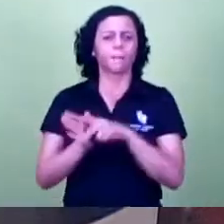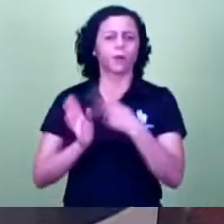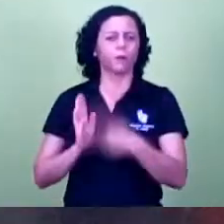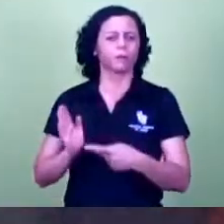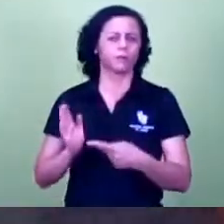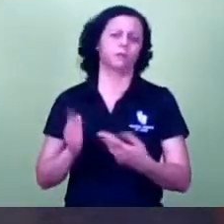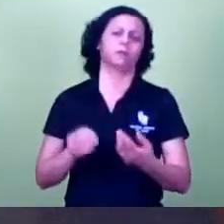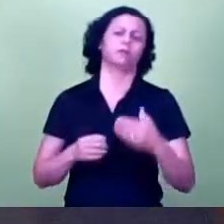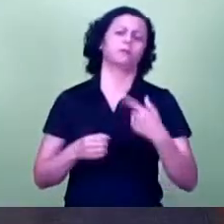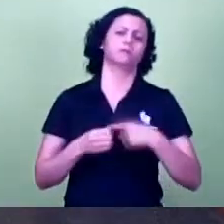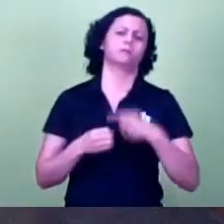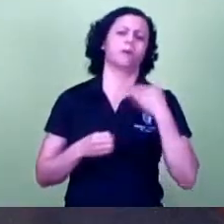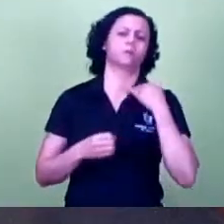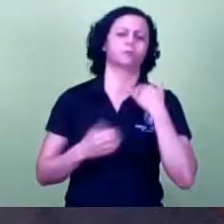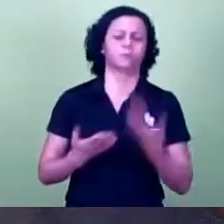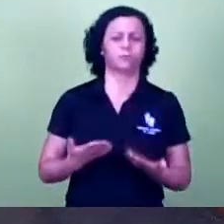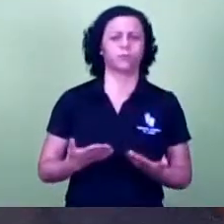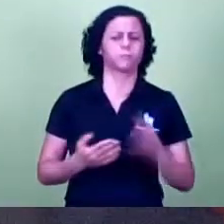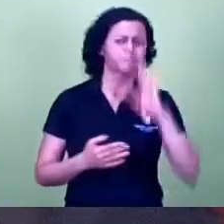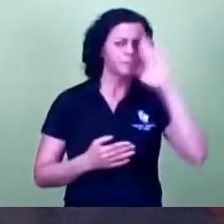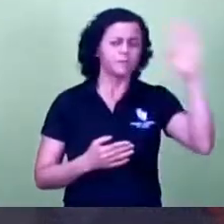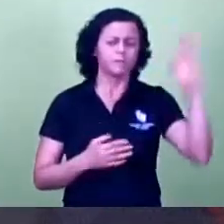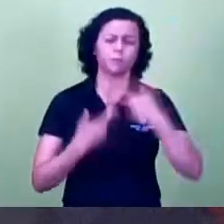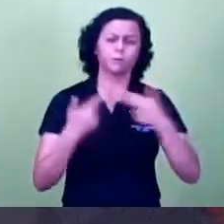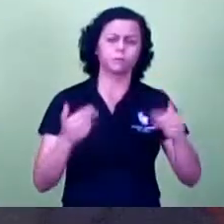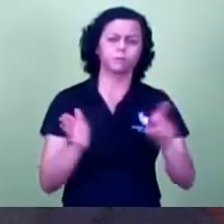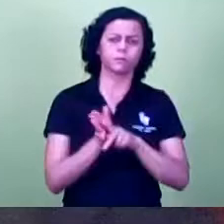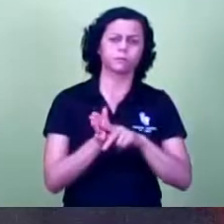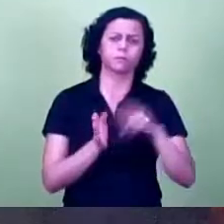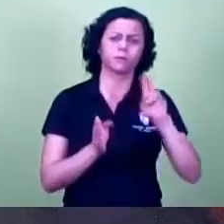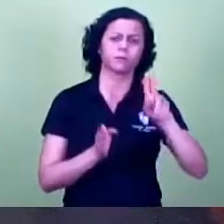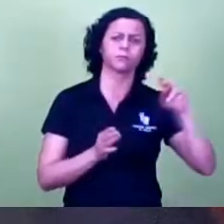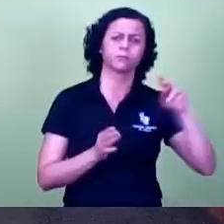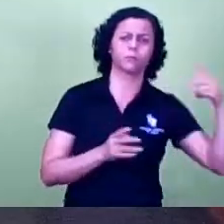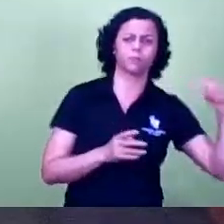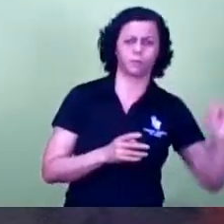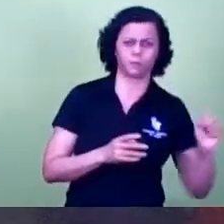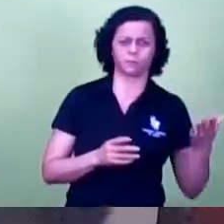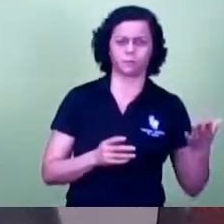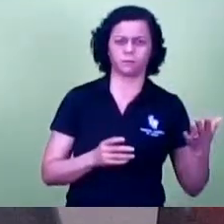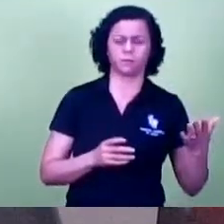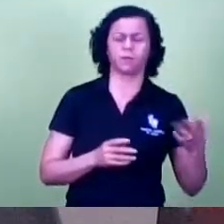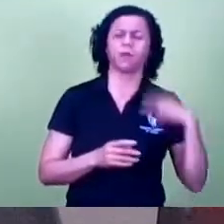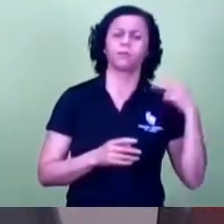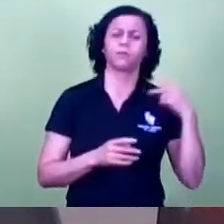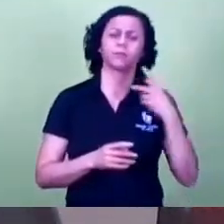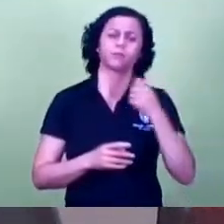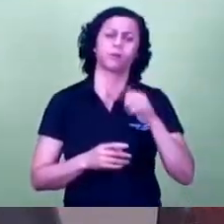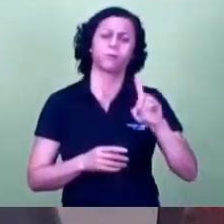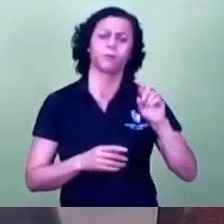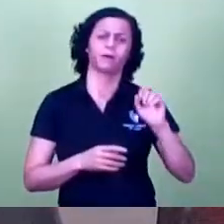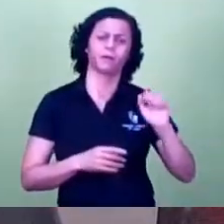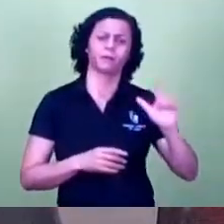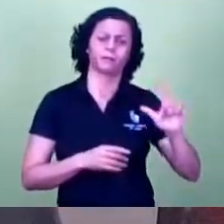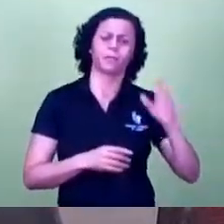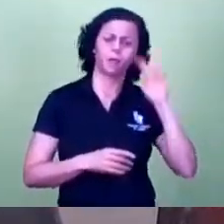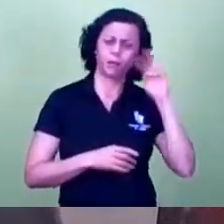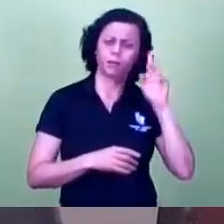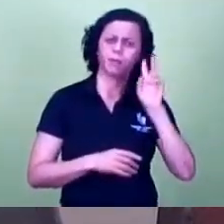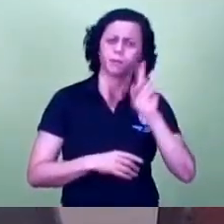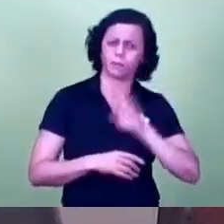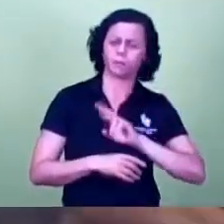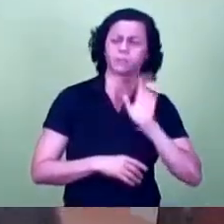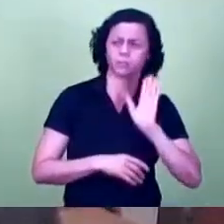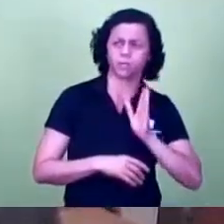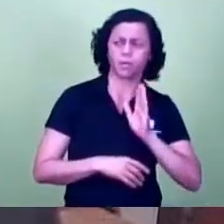das UPAs. O vereador Pardal aqui vai lembrar que várias vezes eu e o vereador nós fizemos intermediação